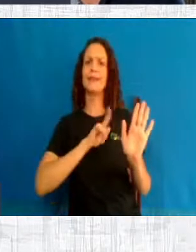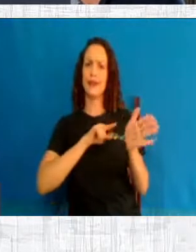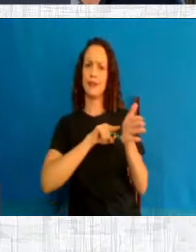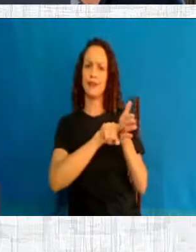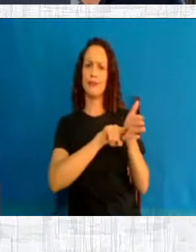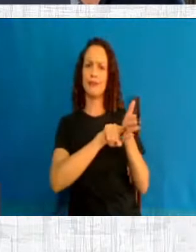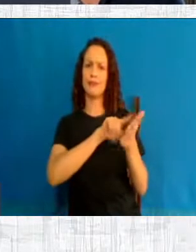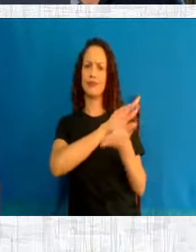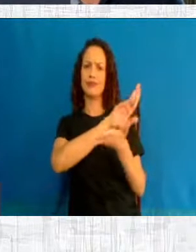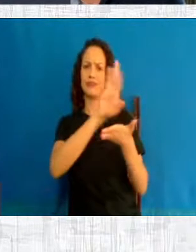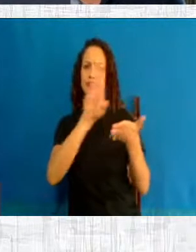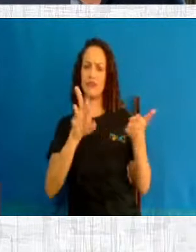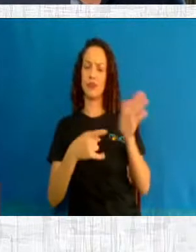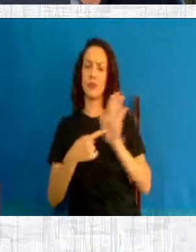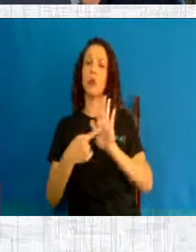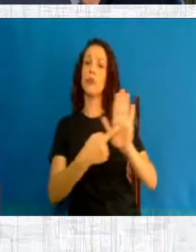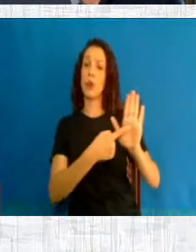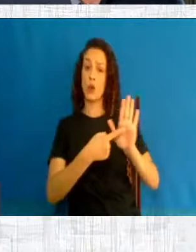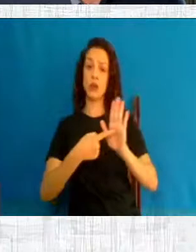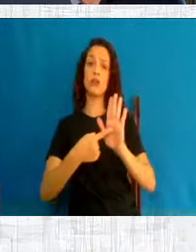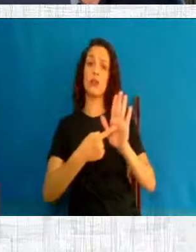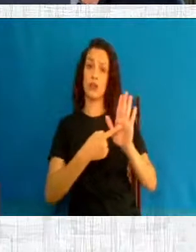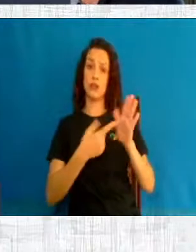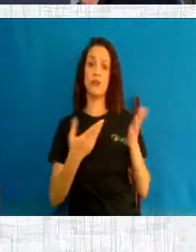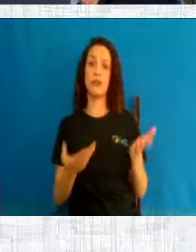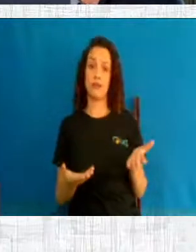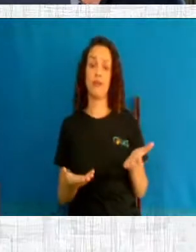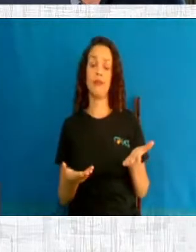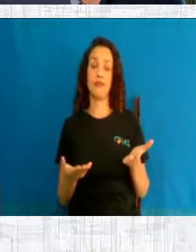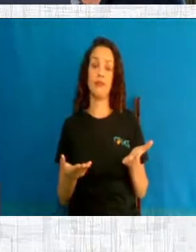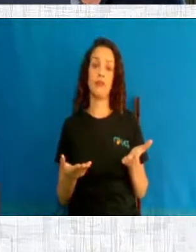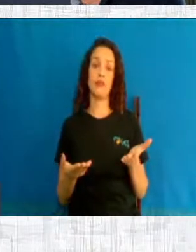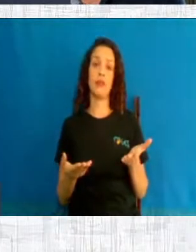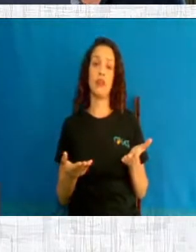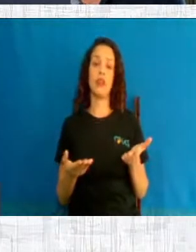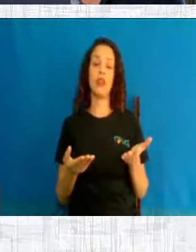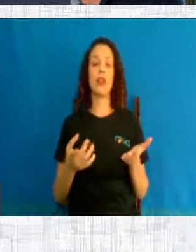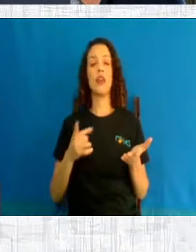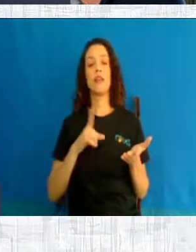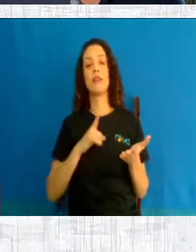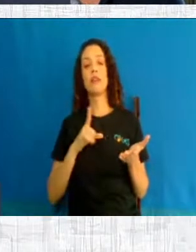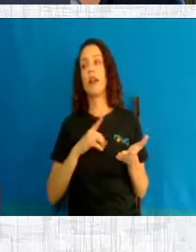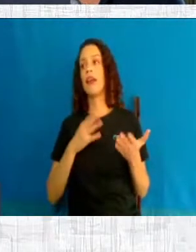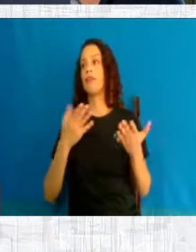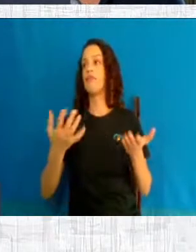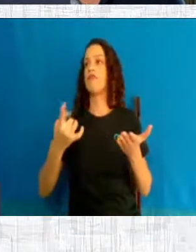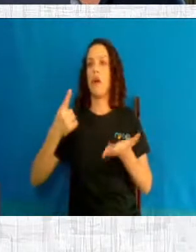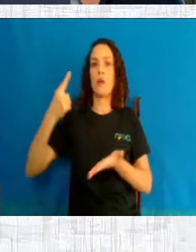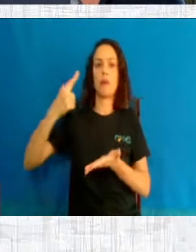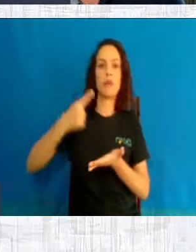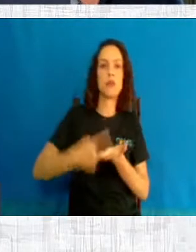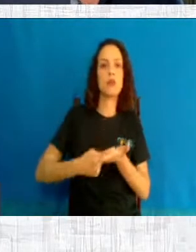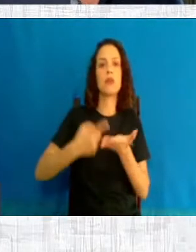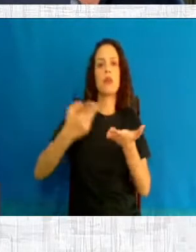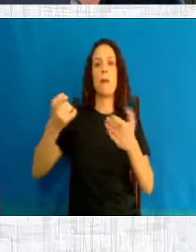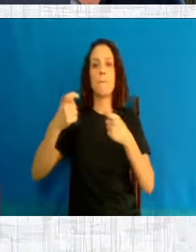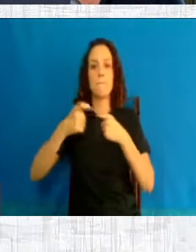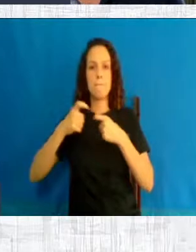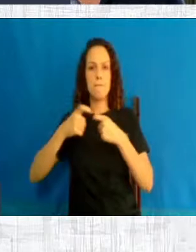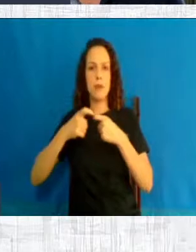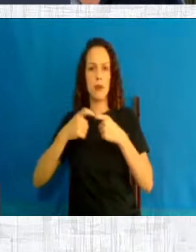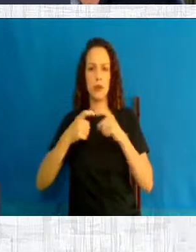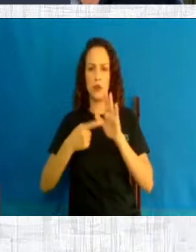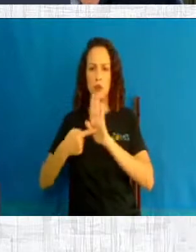muitas vezes no sentido contrário, mas a grande maioria não. Então a gente tem tratados de medicina dizendo que